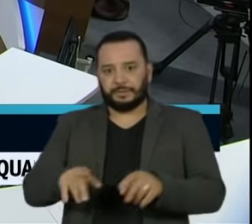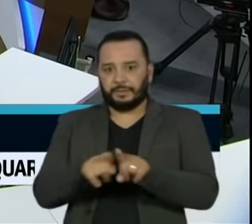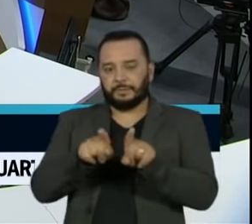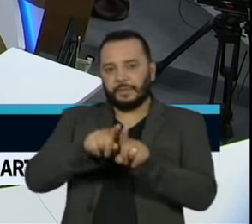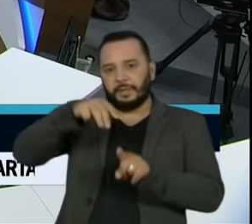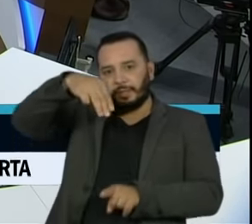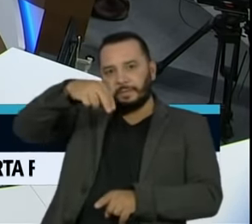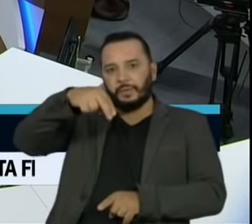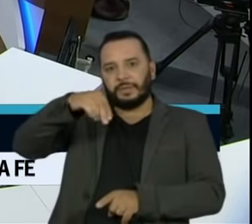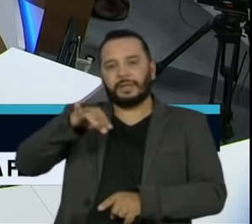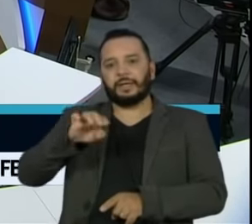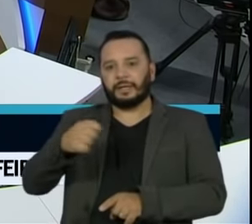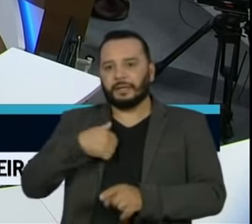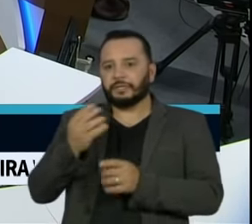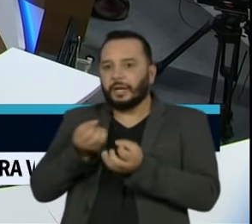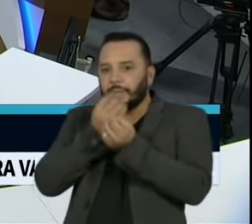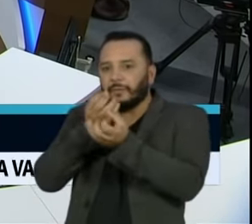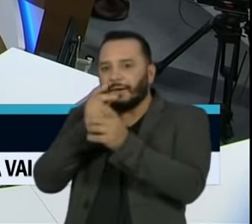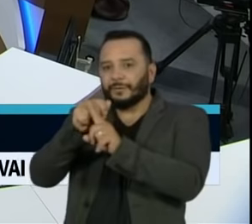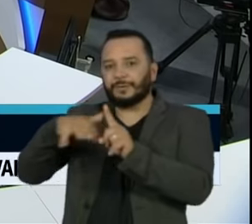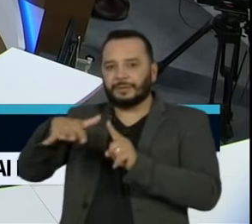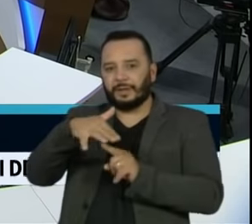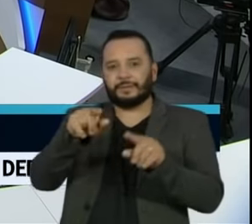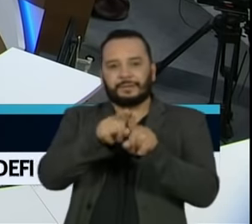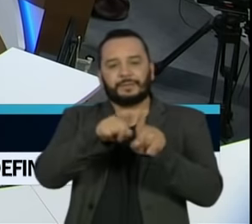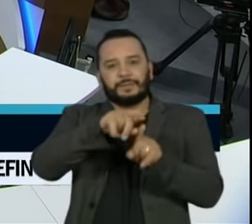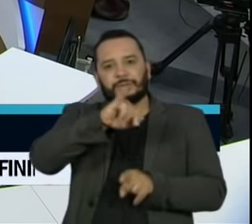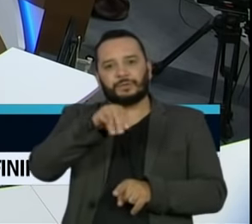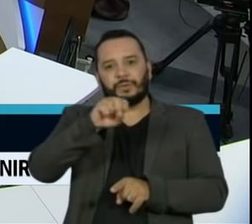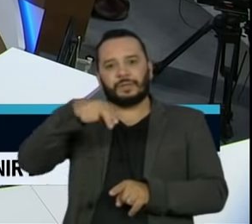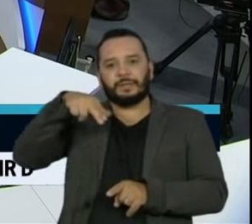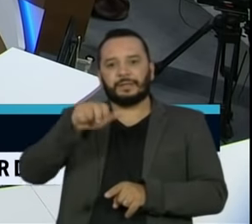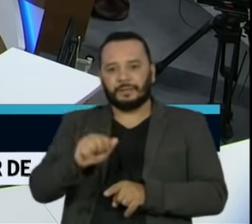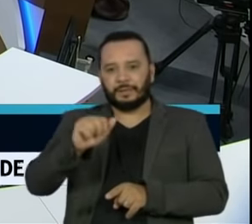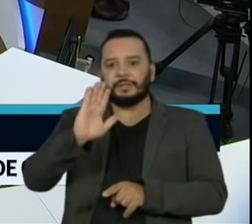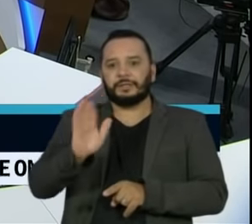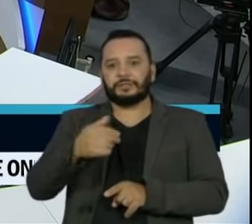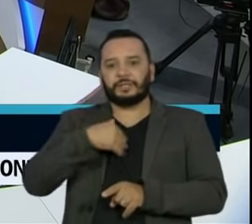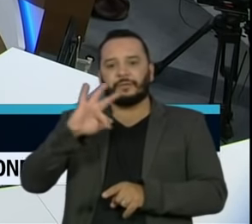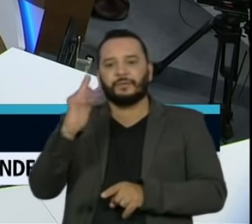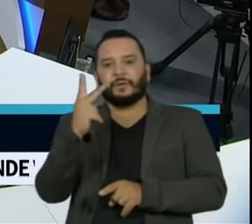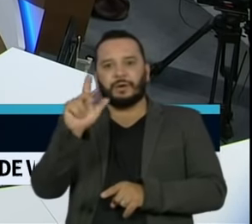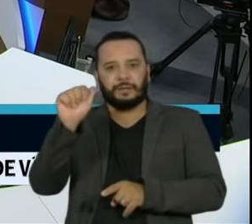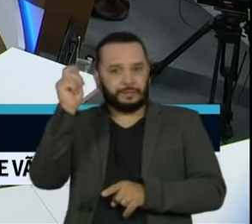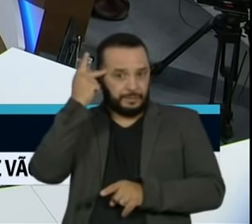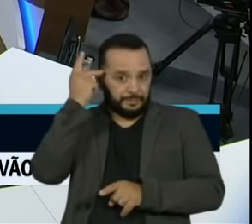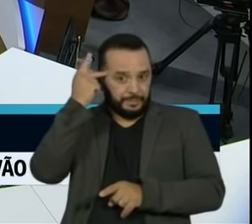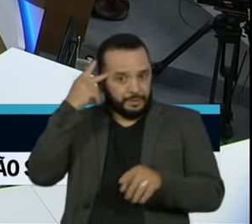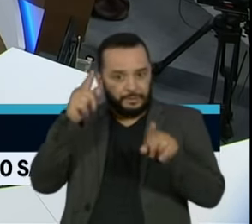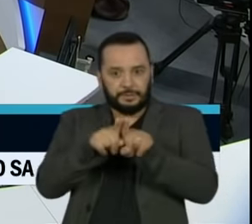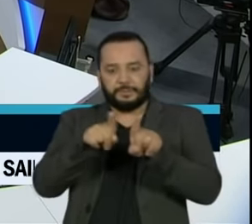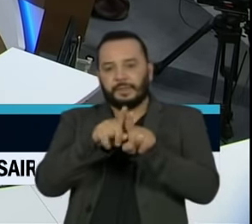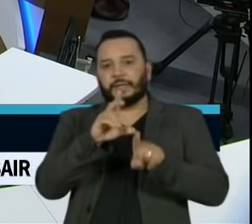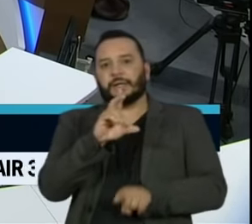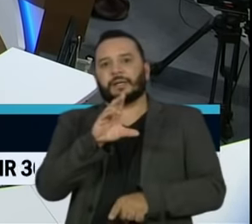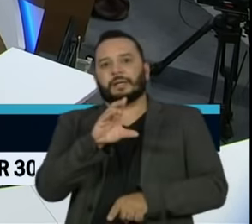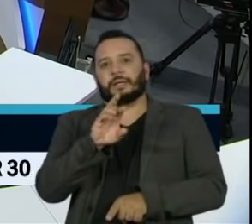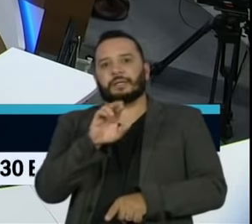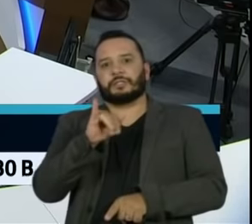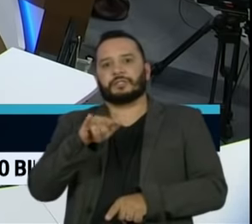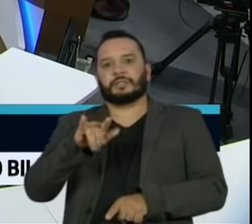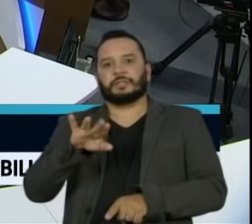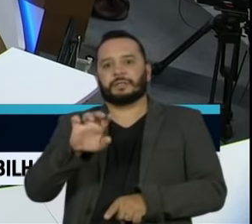do portal Desabafo Social, Joana Cunha, editora da coluna Painel S.A. da Folha de São Paulo, Cristiane Barbieri,